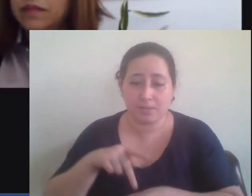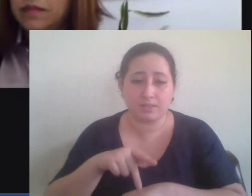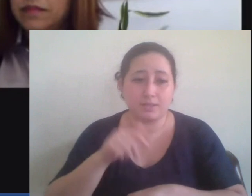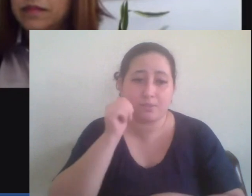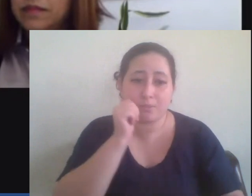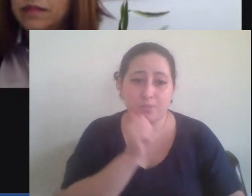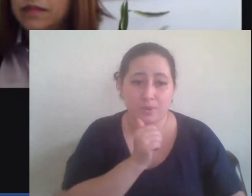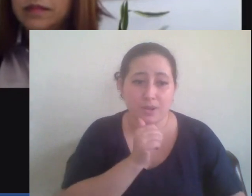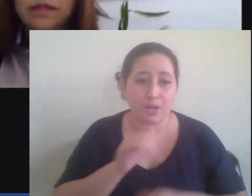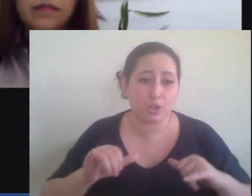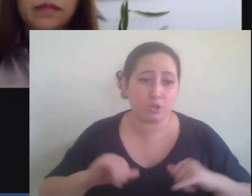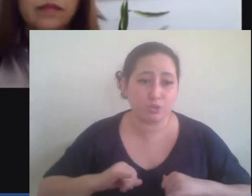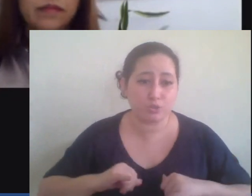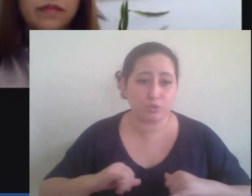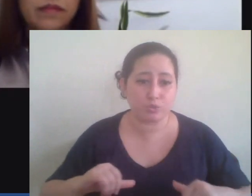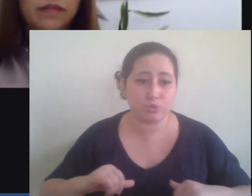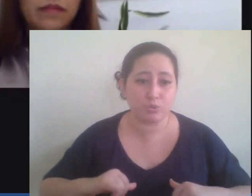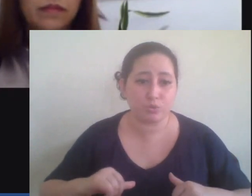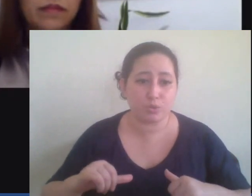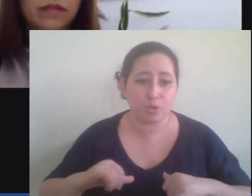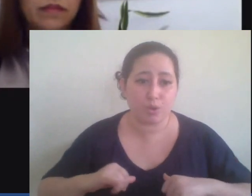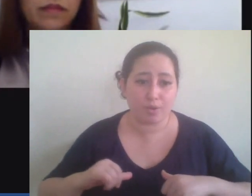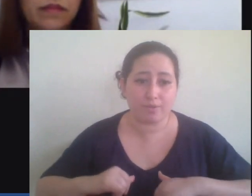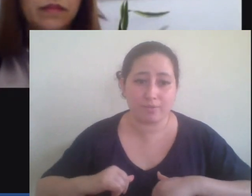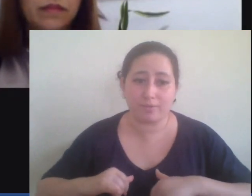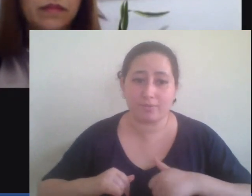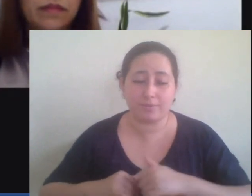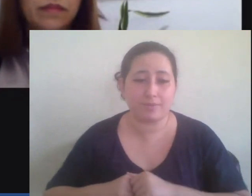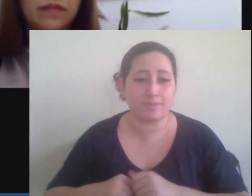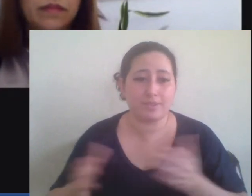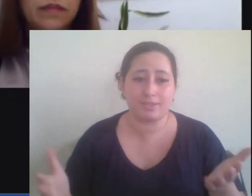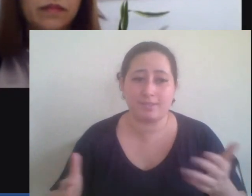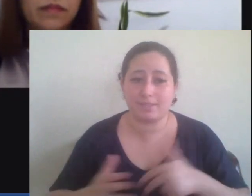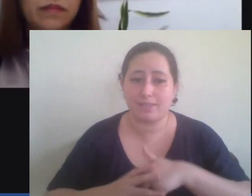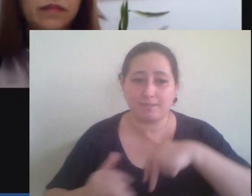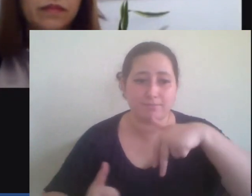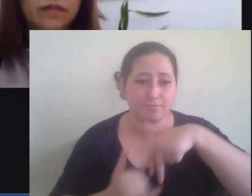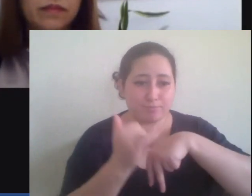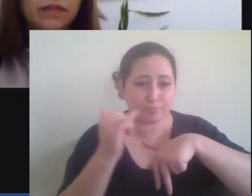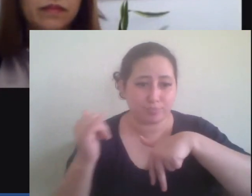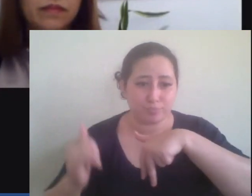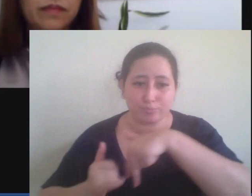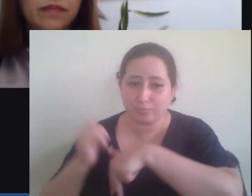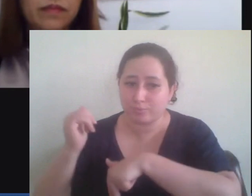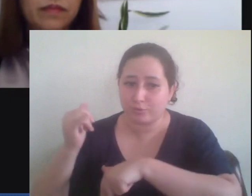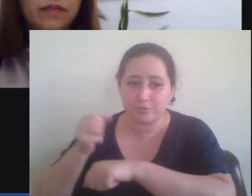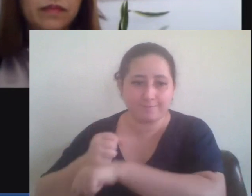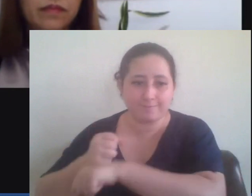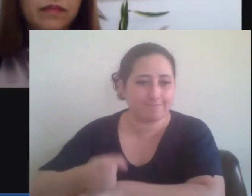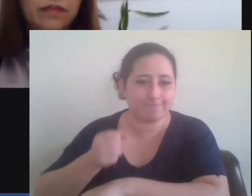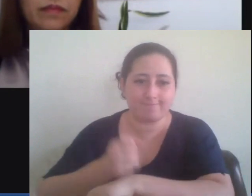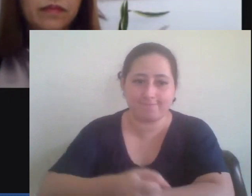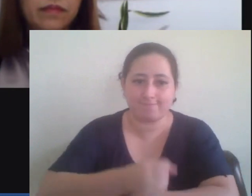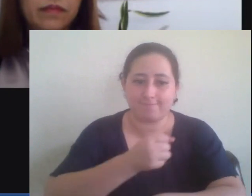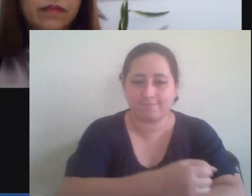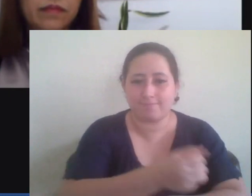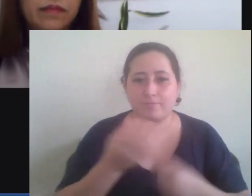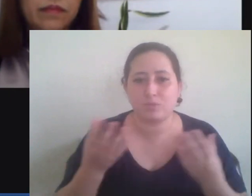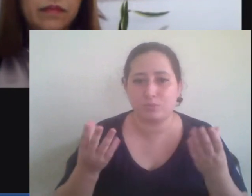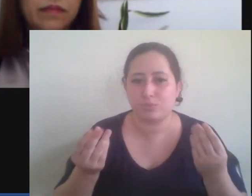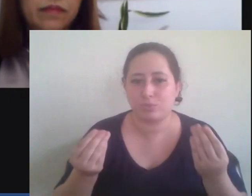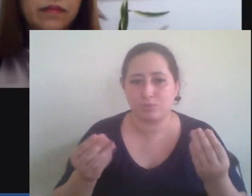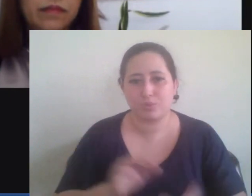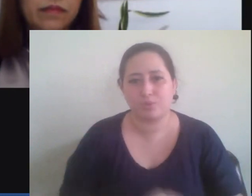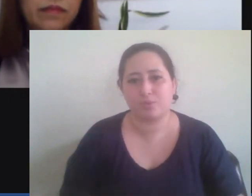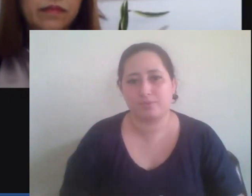sofrem um número de abusos extremamente grandioso e se nós temos uma